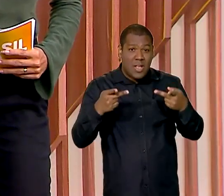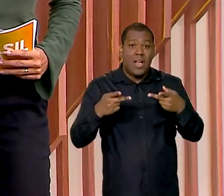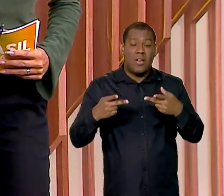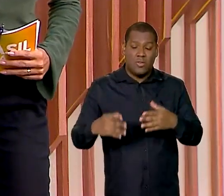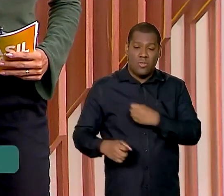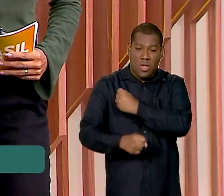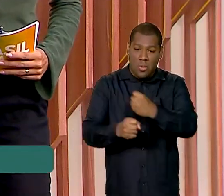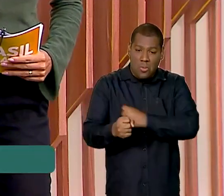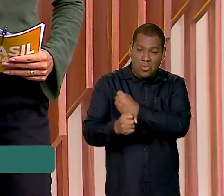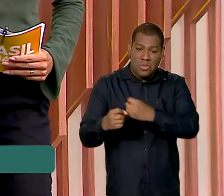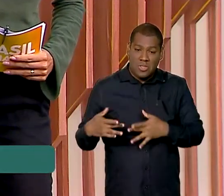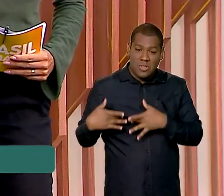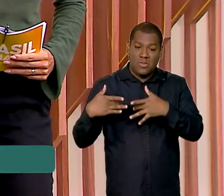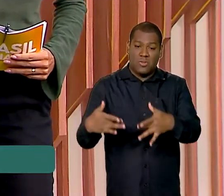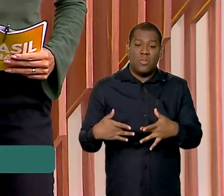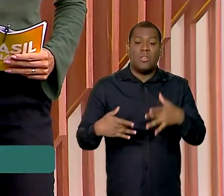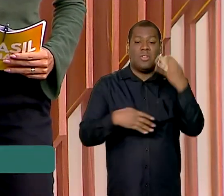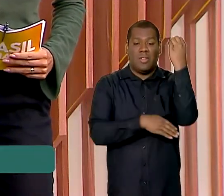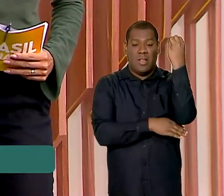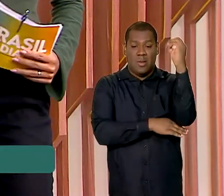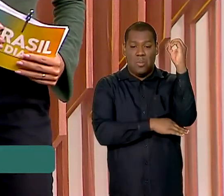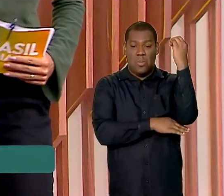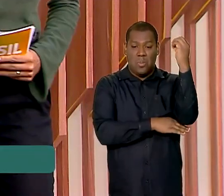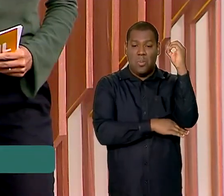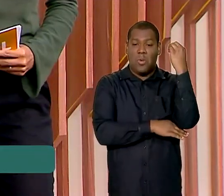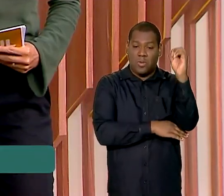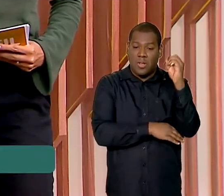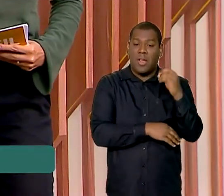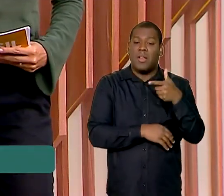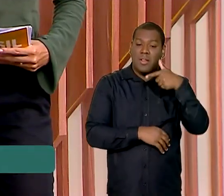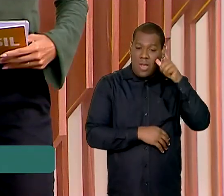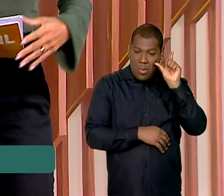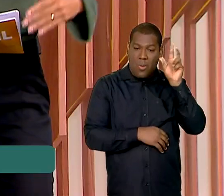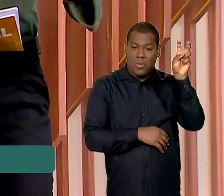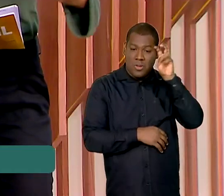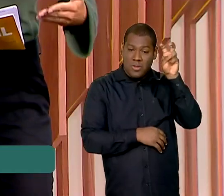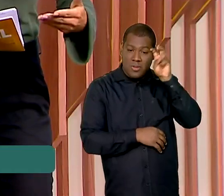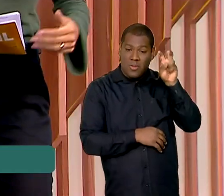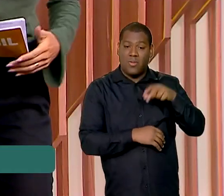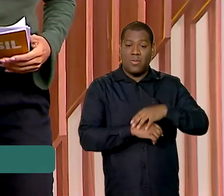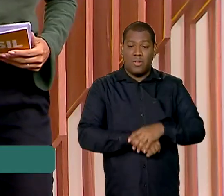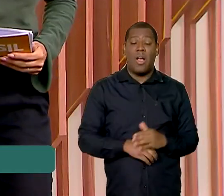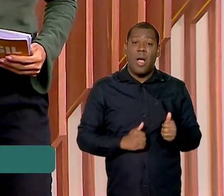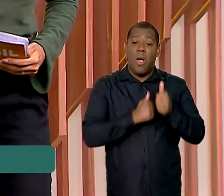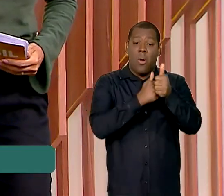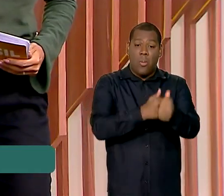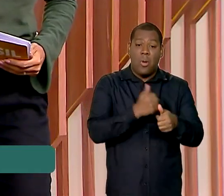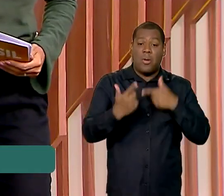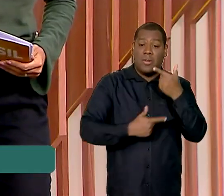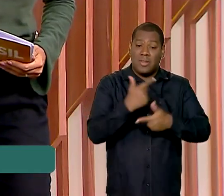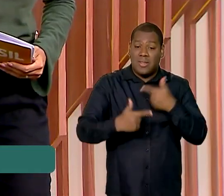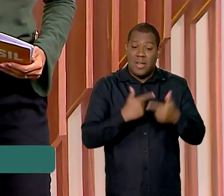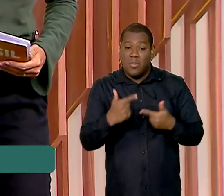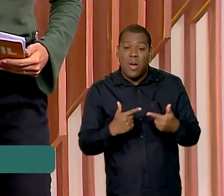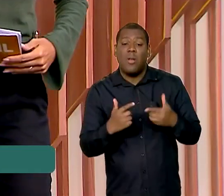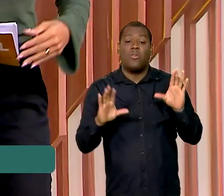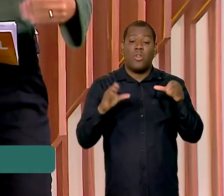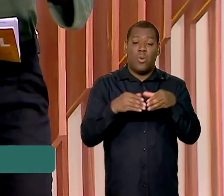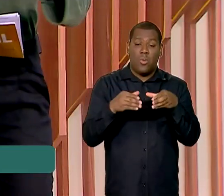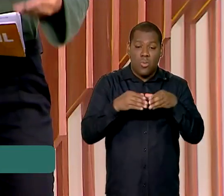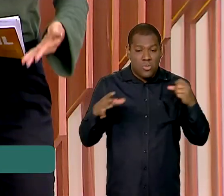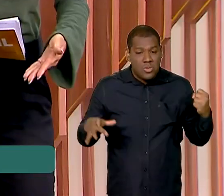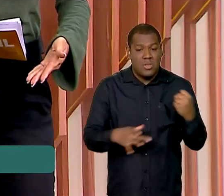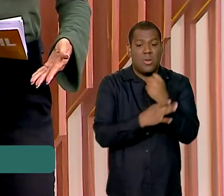solidárias na região metropolitana de Porto Alegre nessa quinta-feira. Eles acompanharam os trabalhos das forças de segurança,